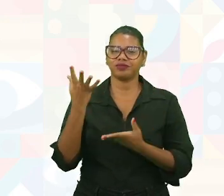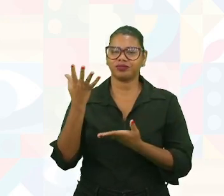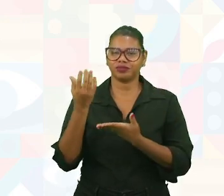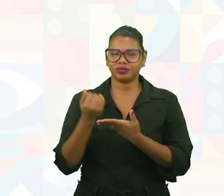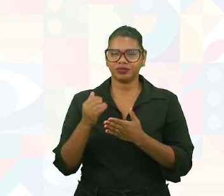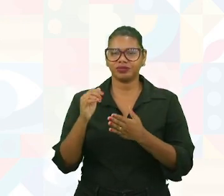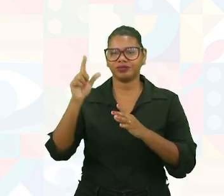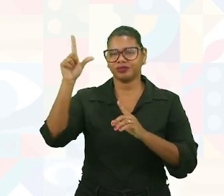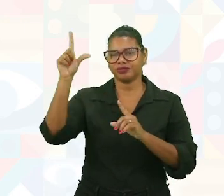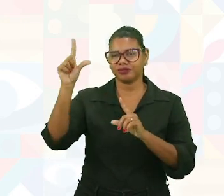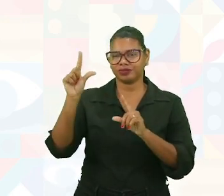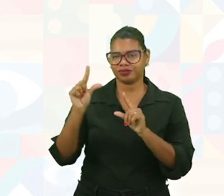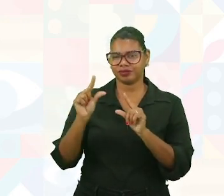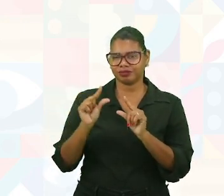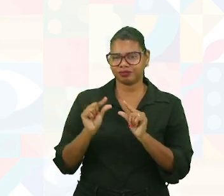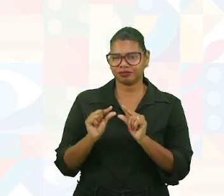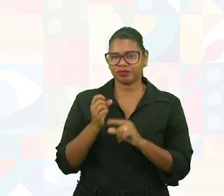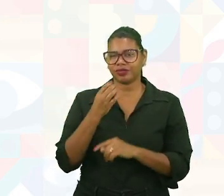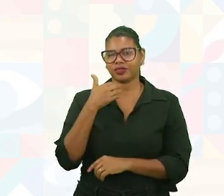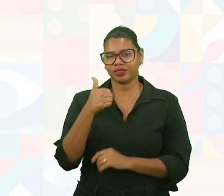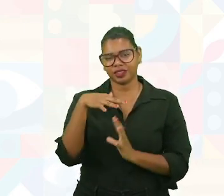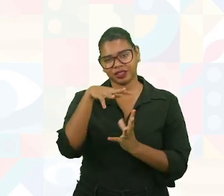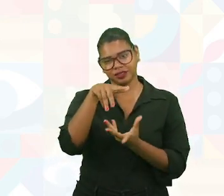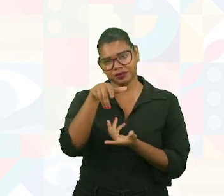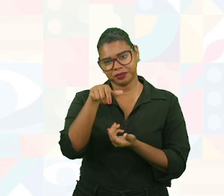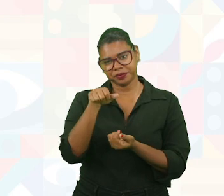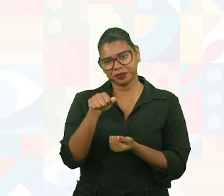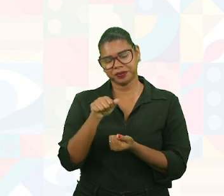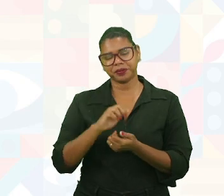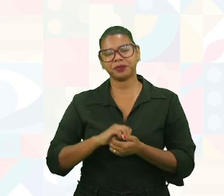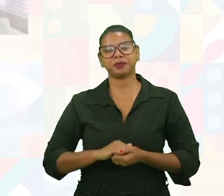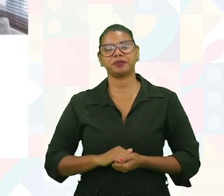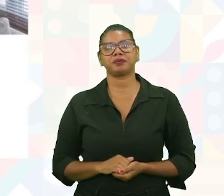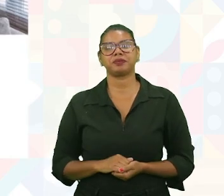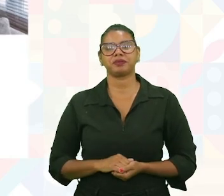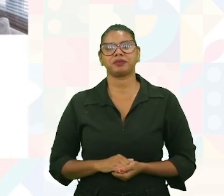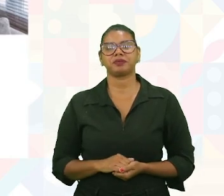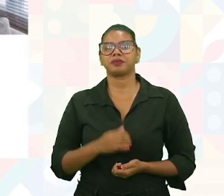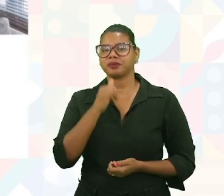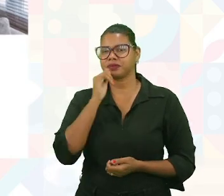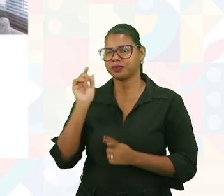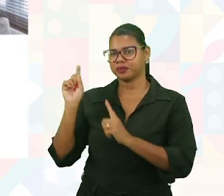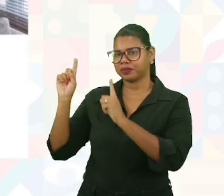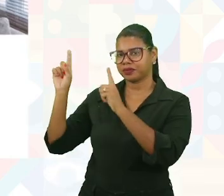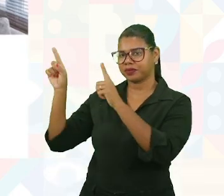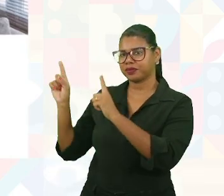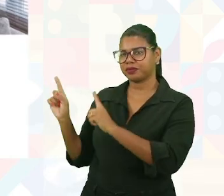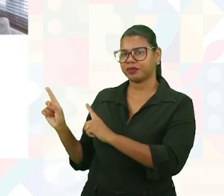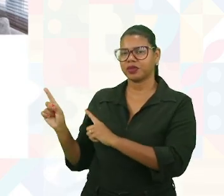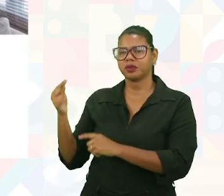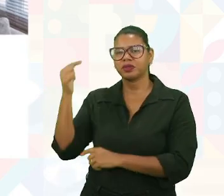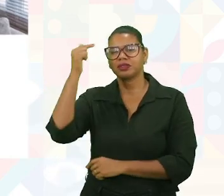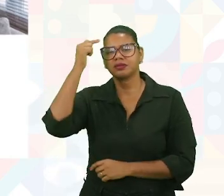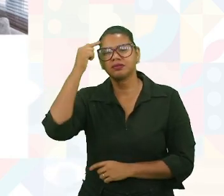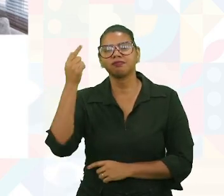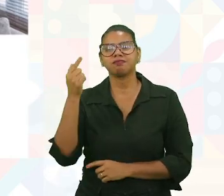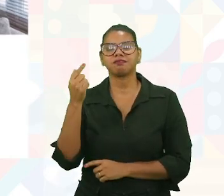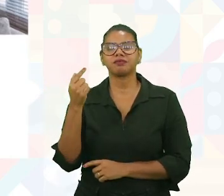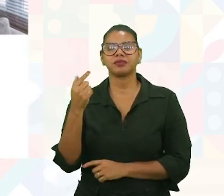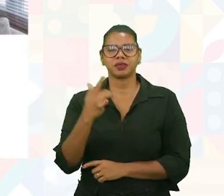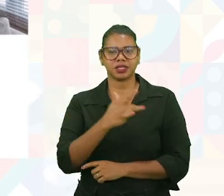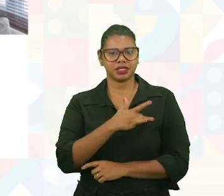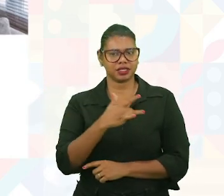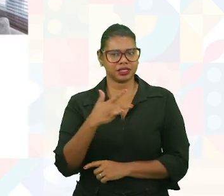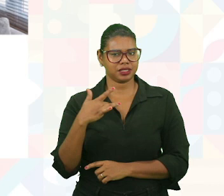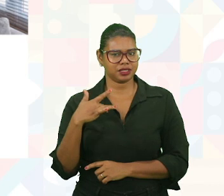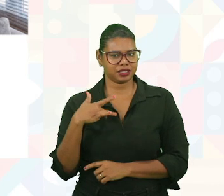reduzido, que super faz bem ao planeta. Planta. Quando a gente pensa em saúde, não tem nada